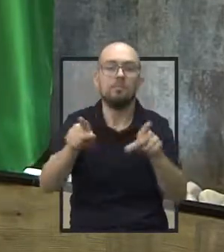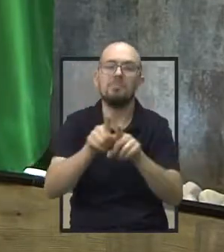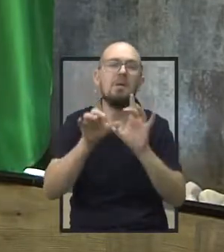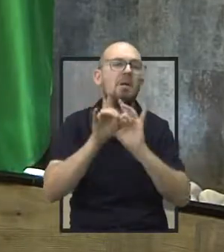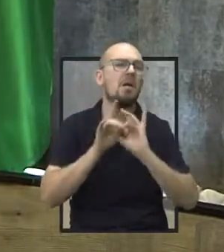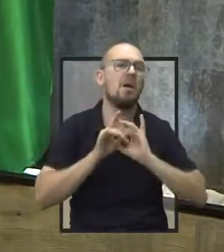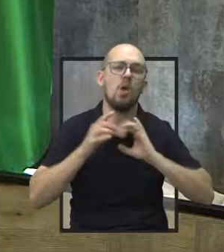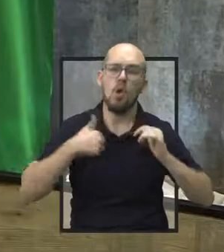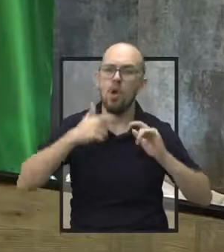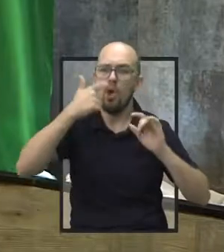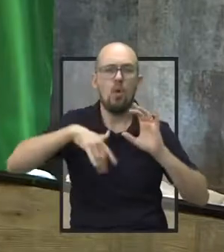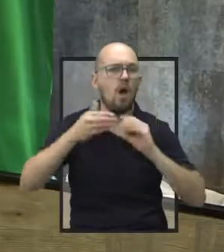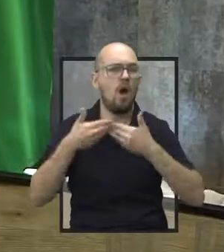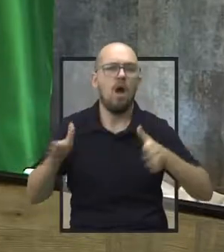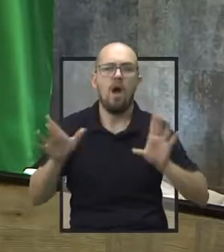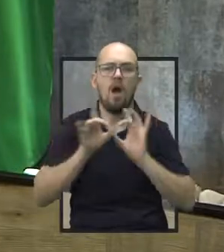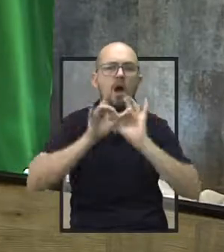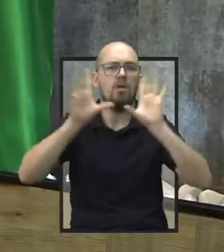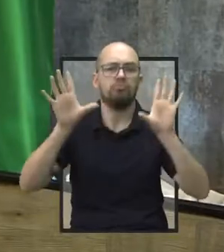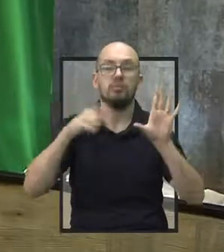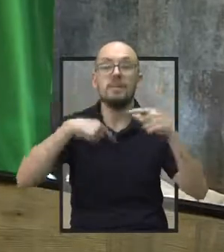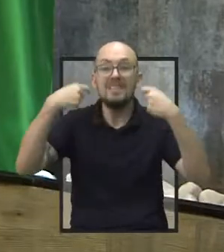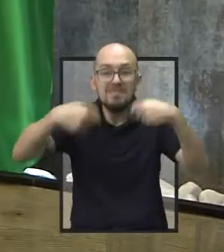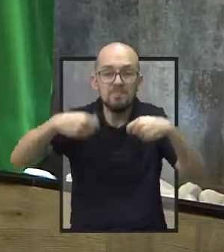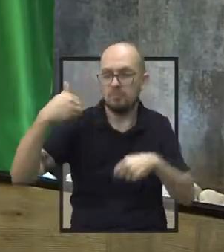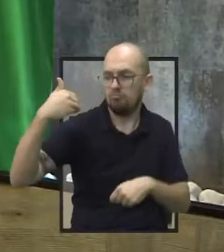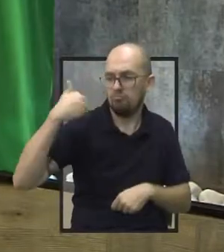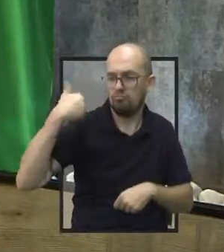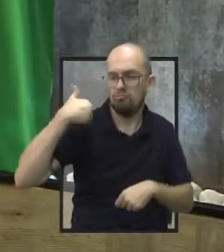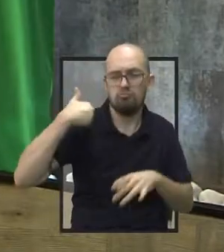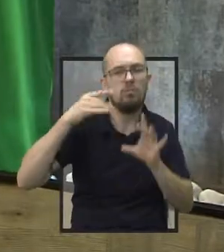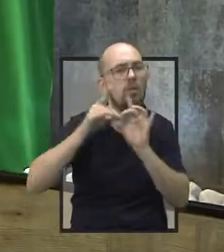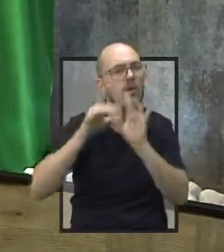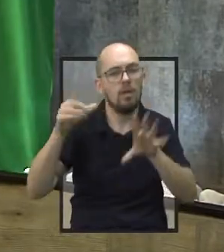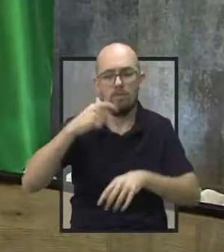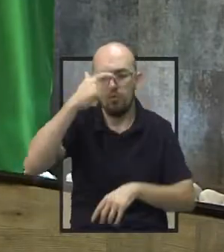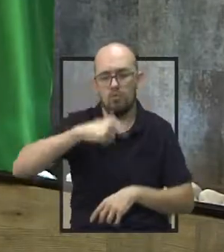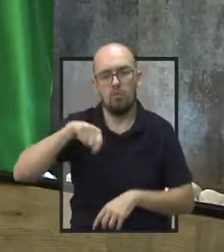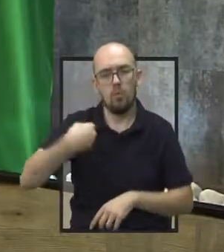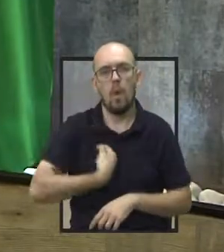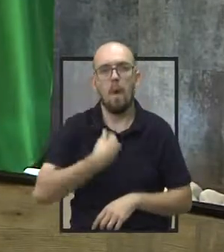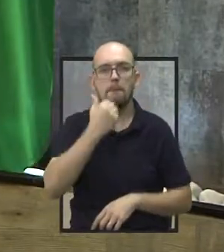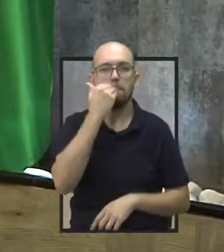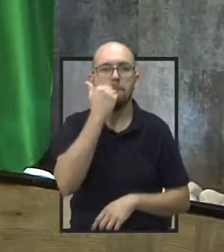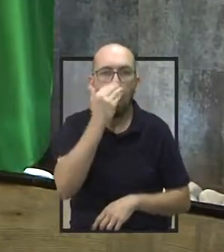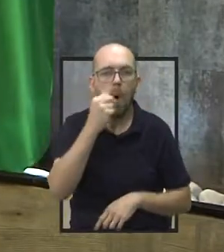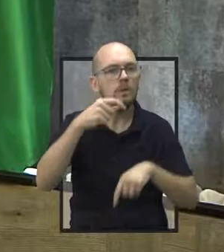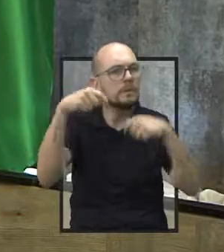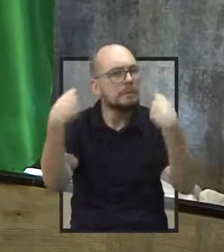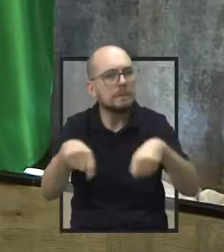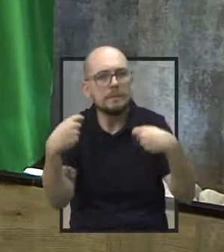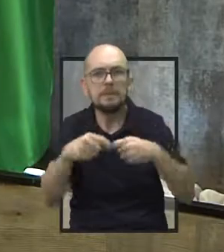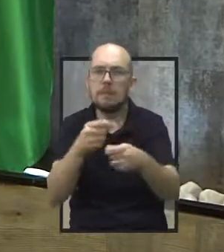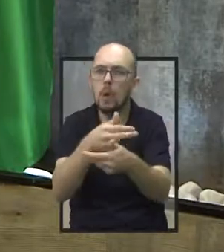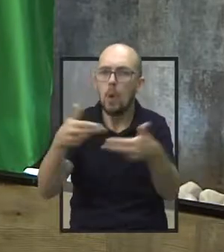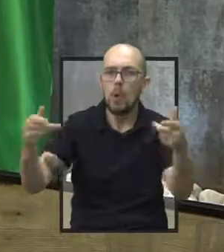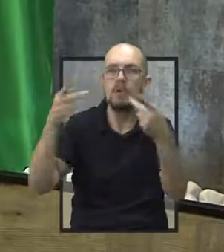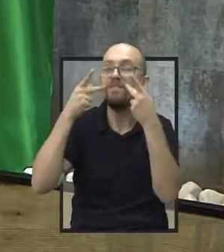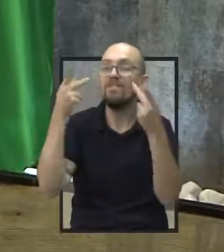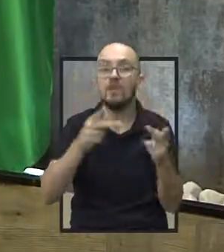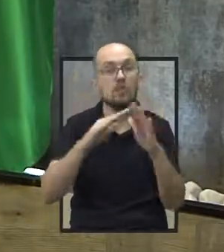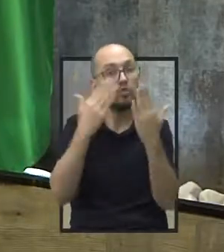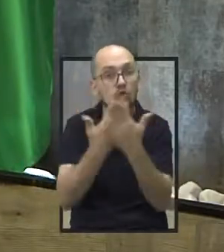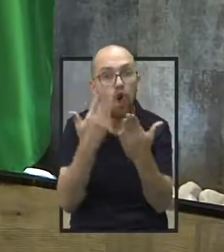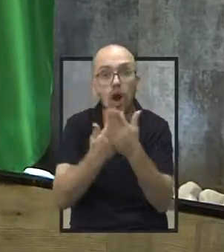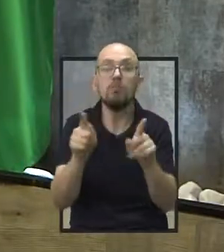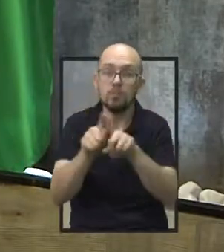aqui à disposição, as pessoas que quiserem nos procurar aqui, com sugestões, com mesmo visita, as escolas